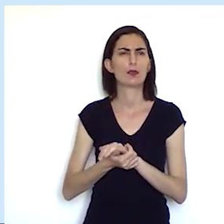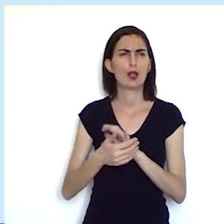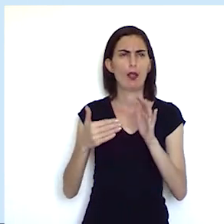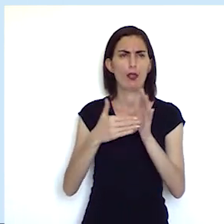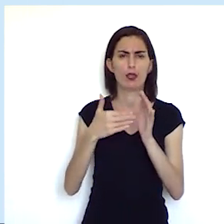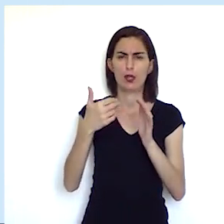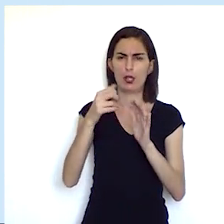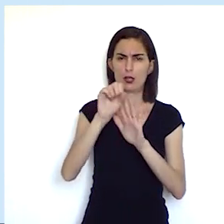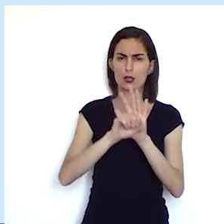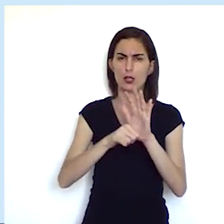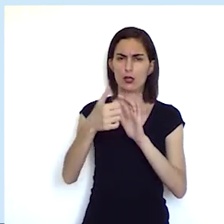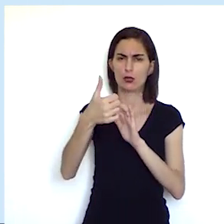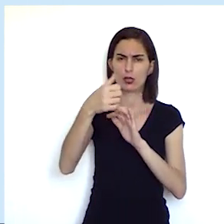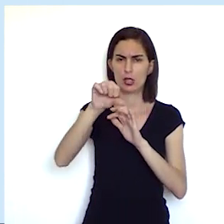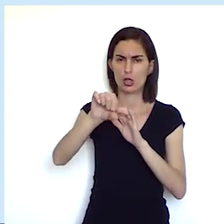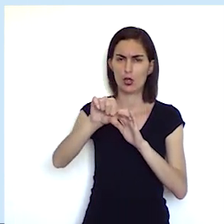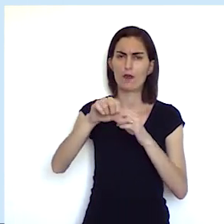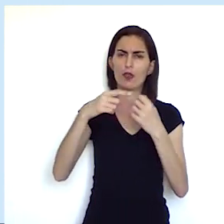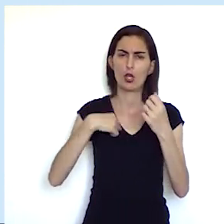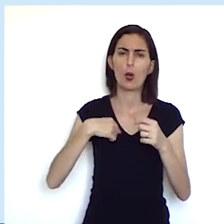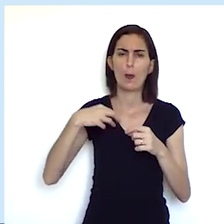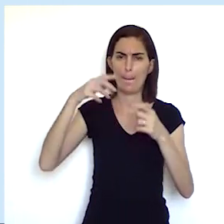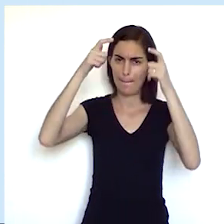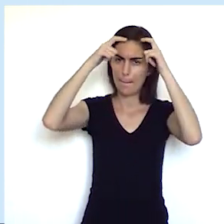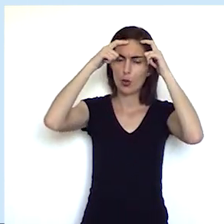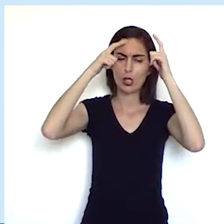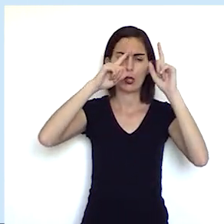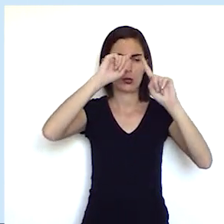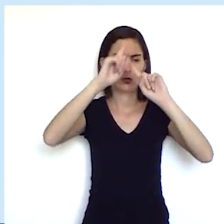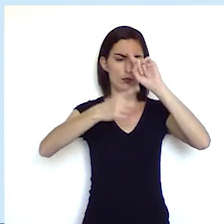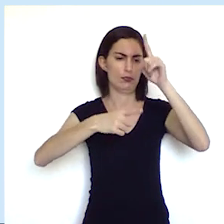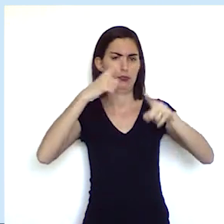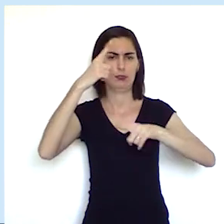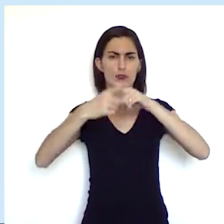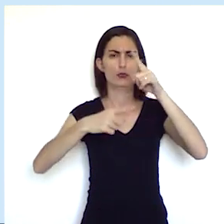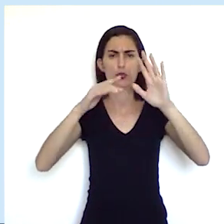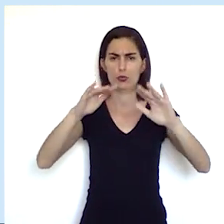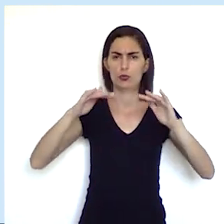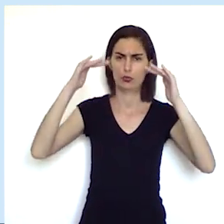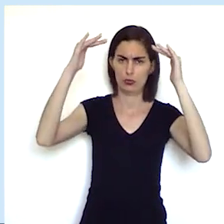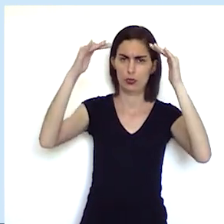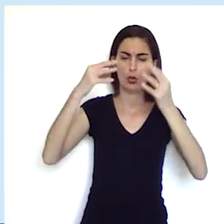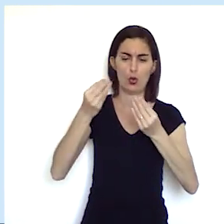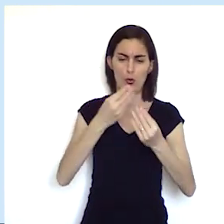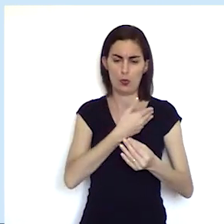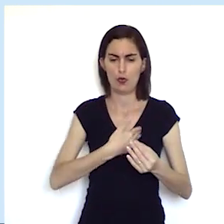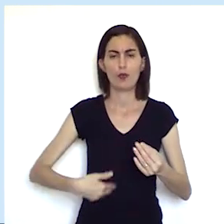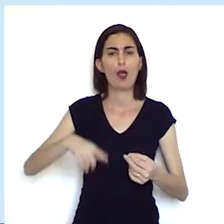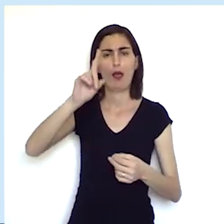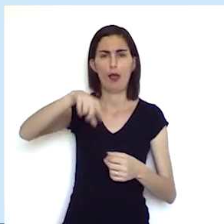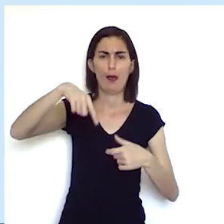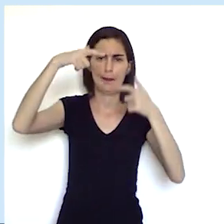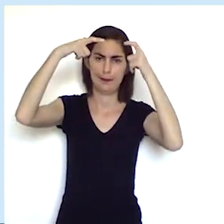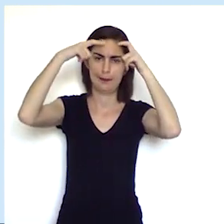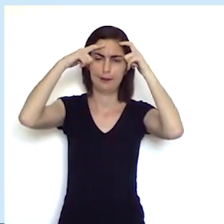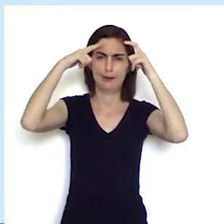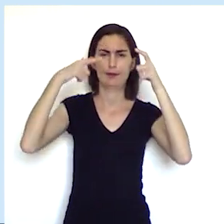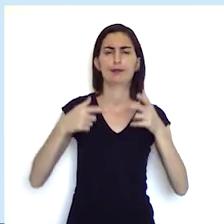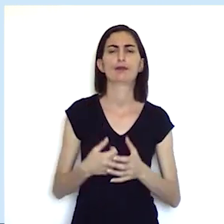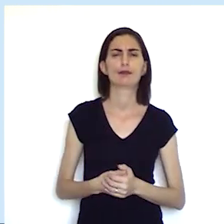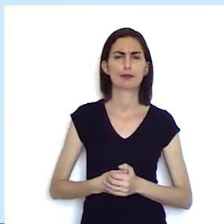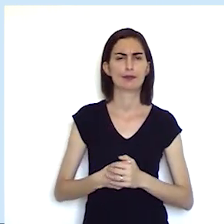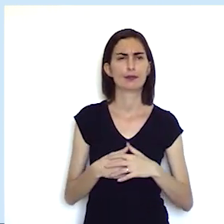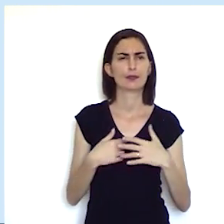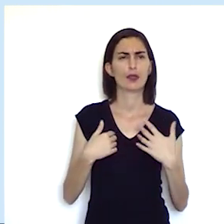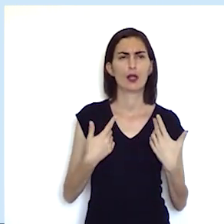19 viviam sobre o peso das monarquias então o sistema a forma de governo eram as monarquias e